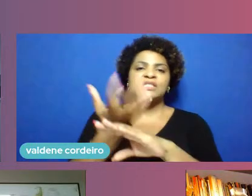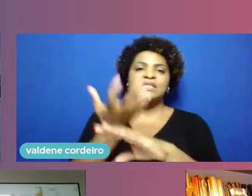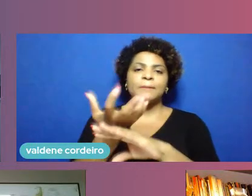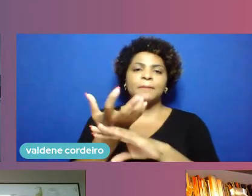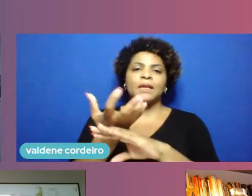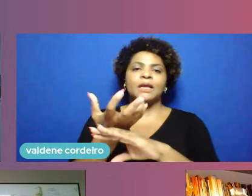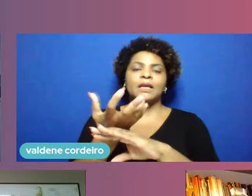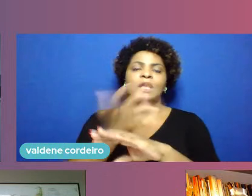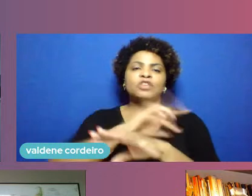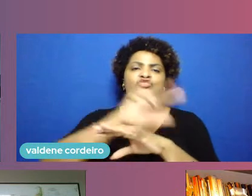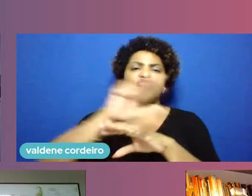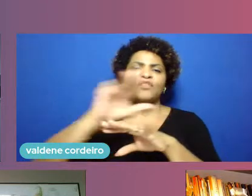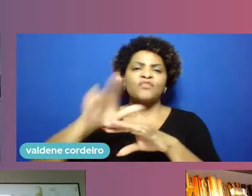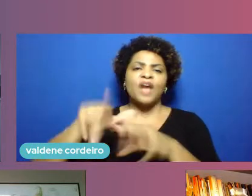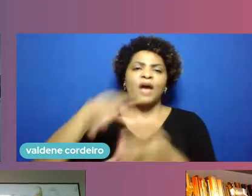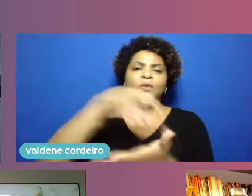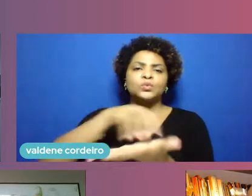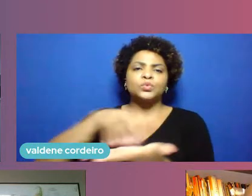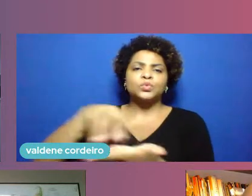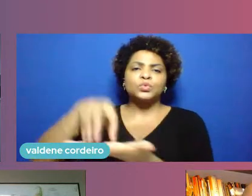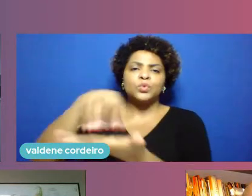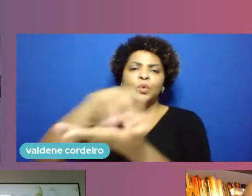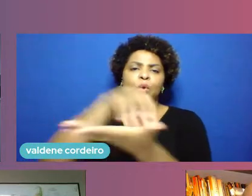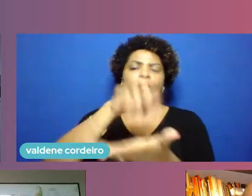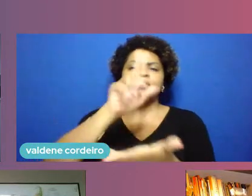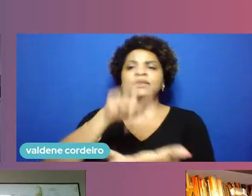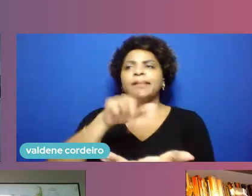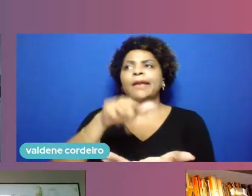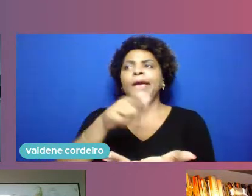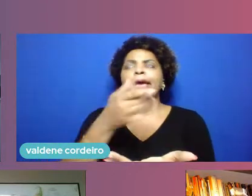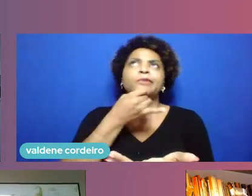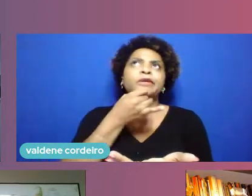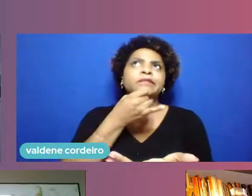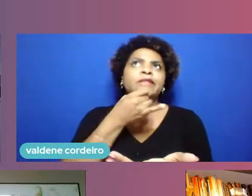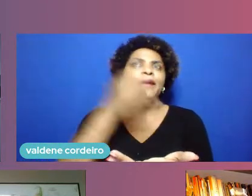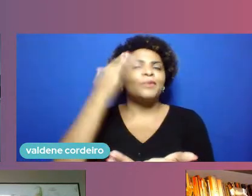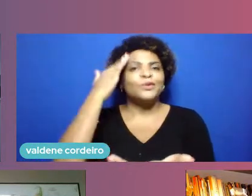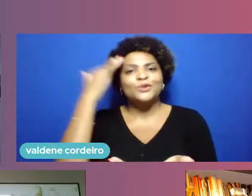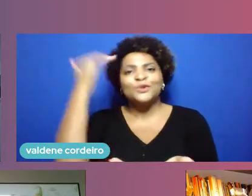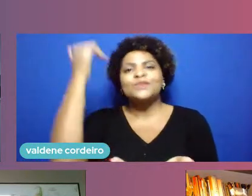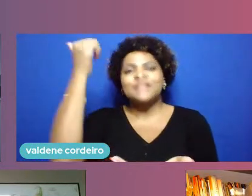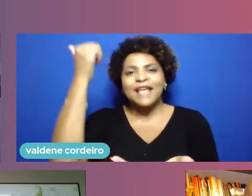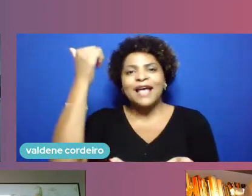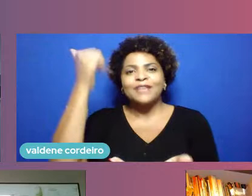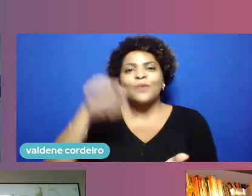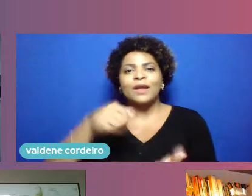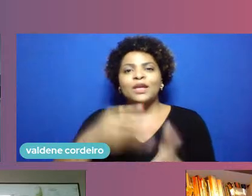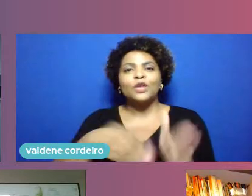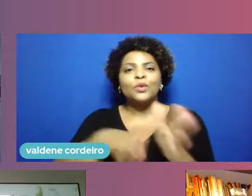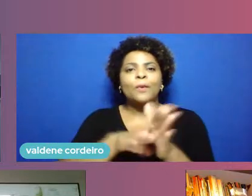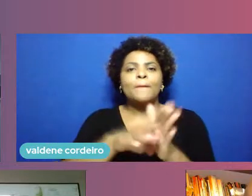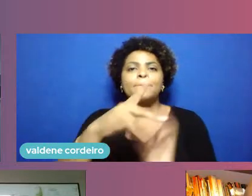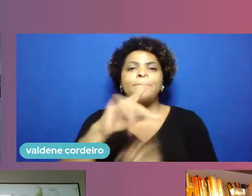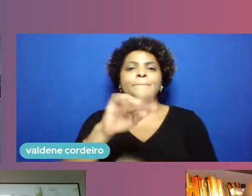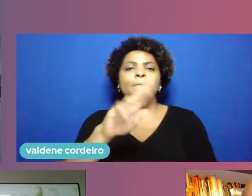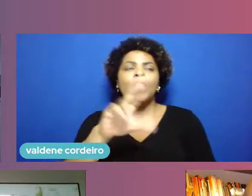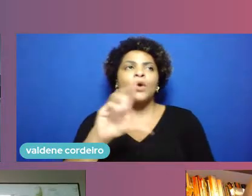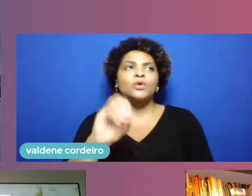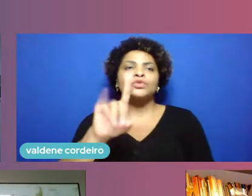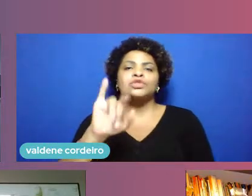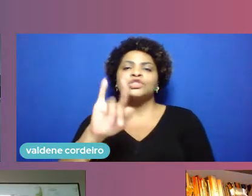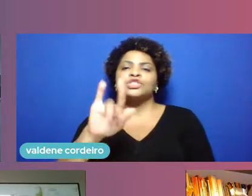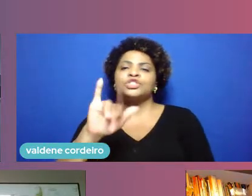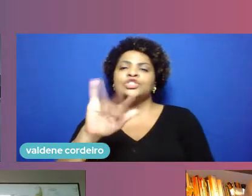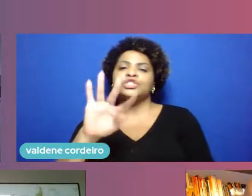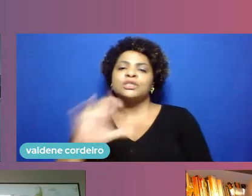rodamos que é uma espécie de sucesso no próprio Porto Digital porque já fazemos pesquisas com